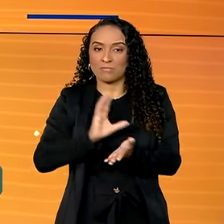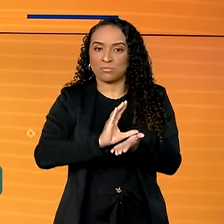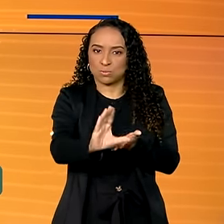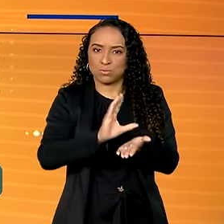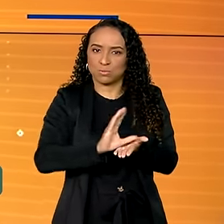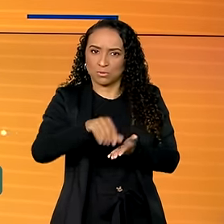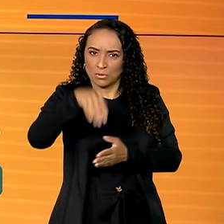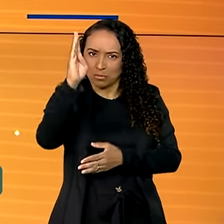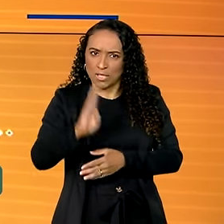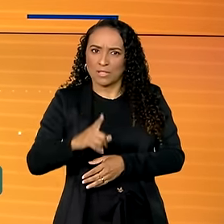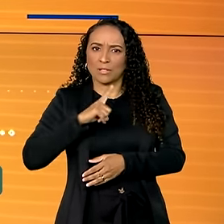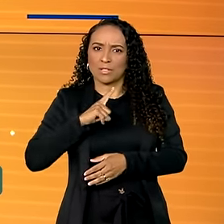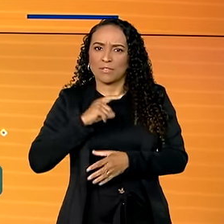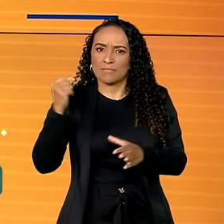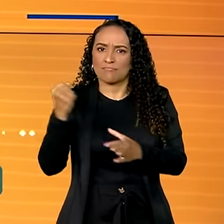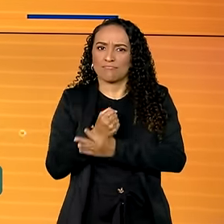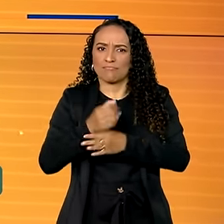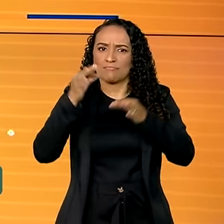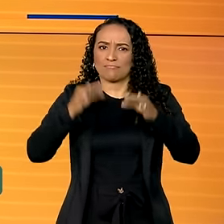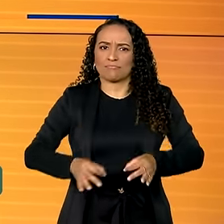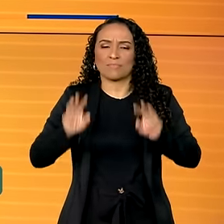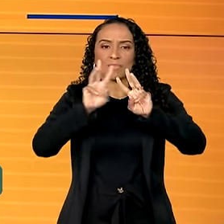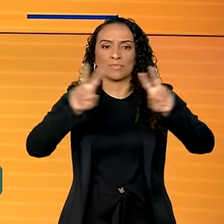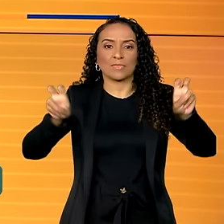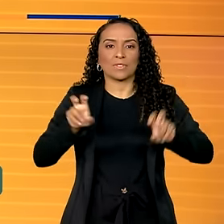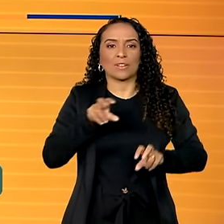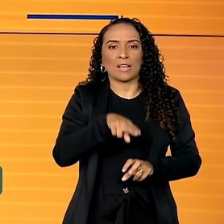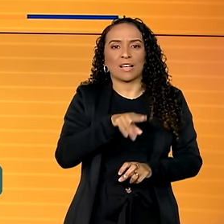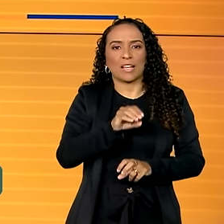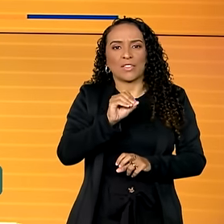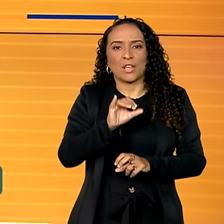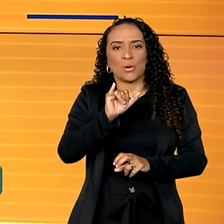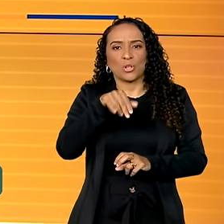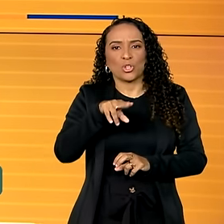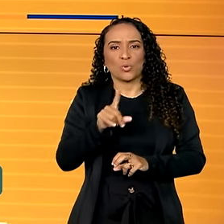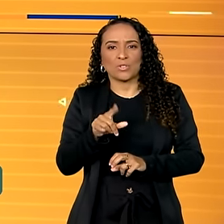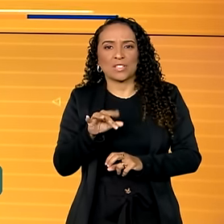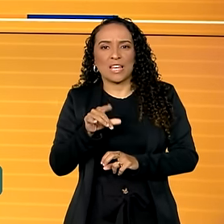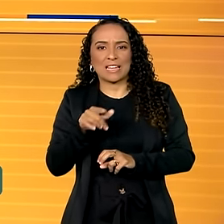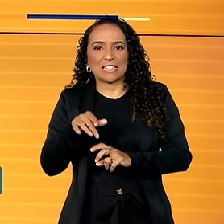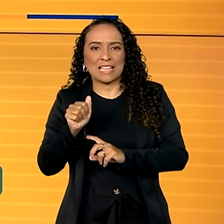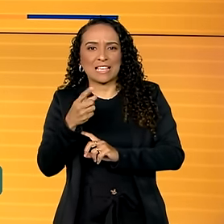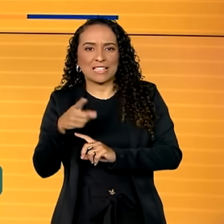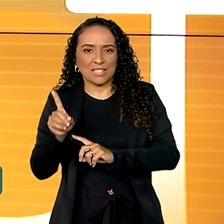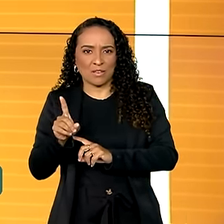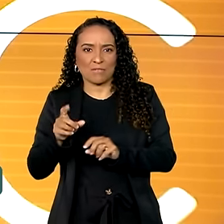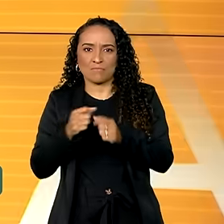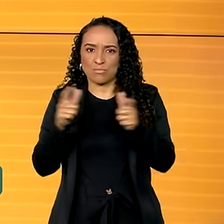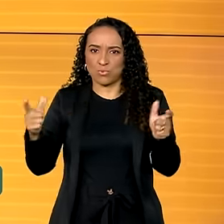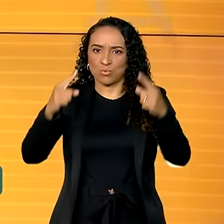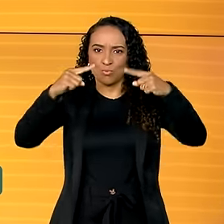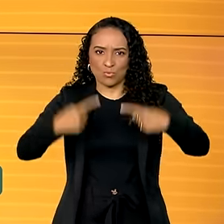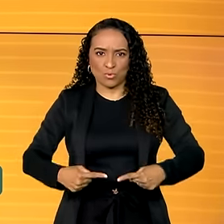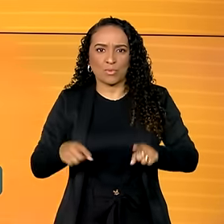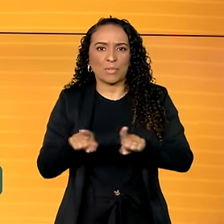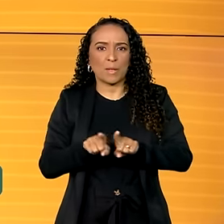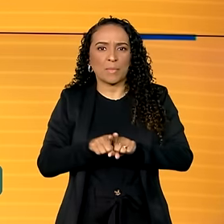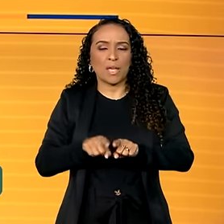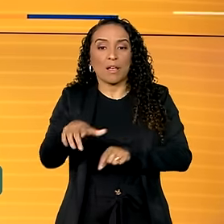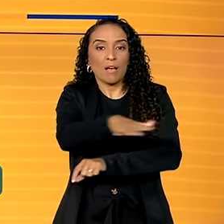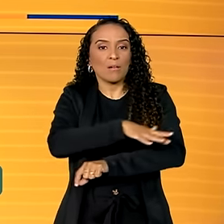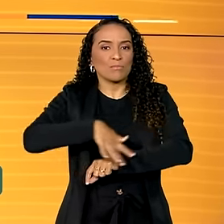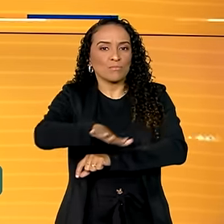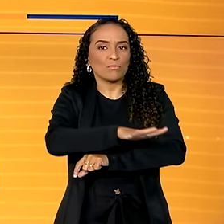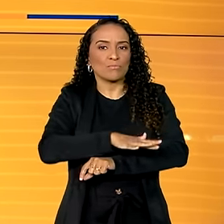investimentos, o Brasil deve assegurar a chamada neoindustrialização e aumentar a competitividade com o parque